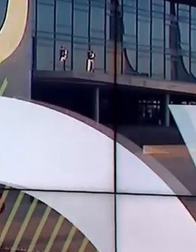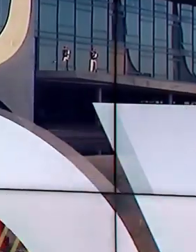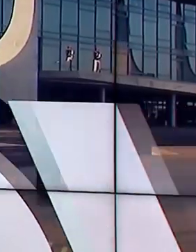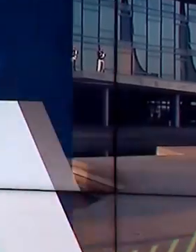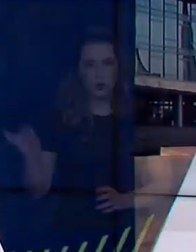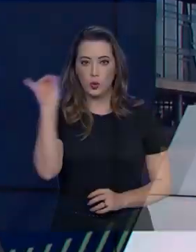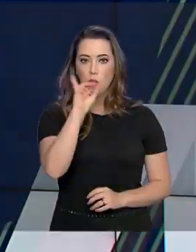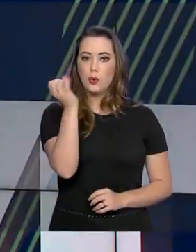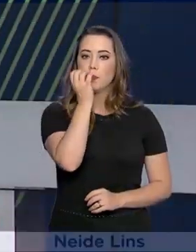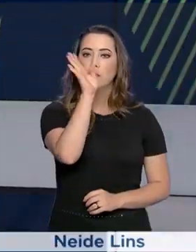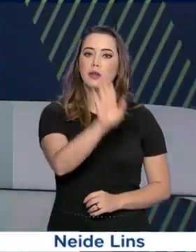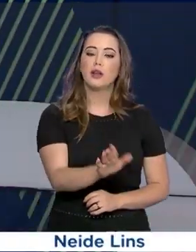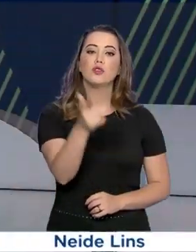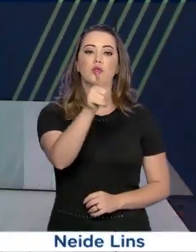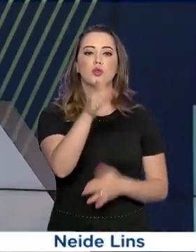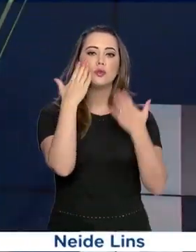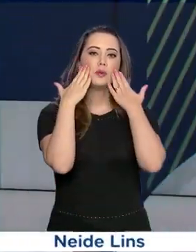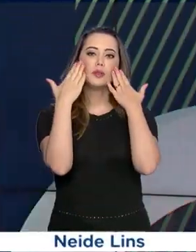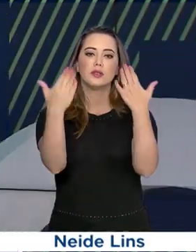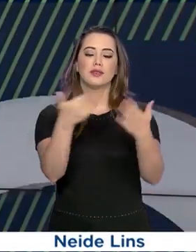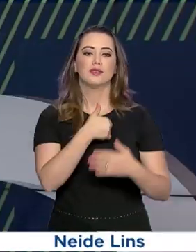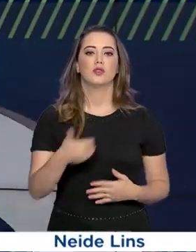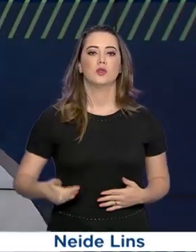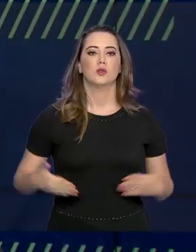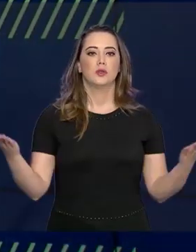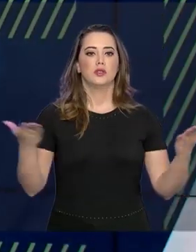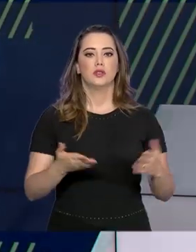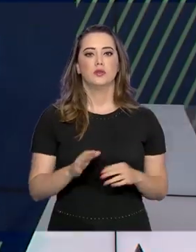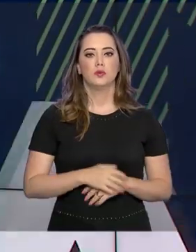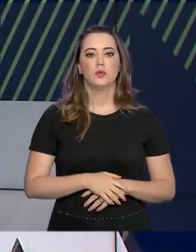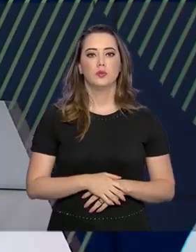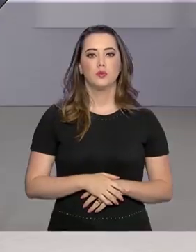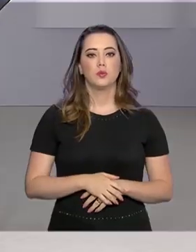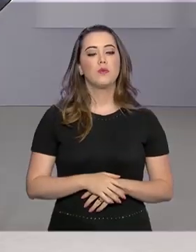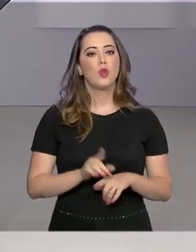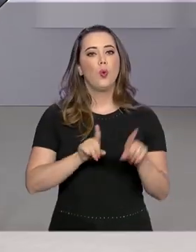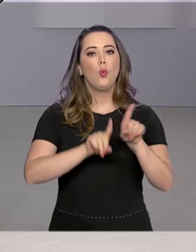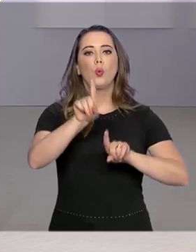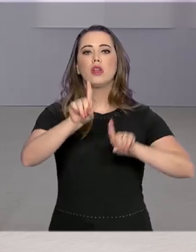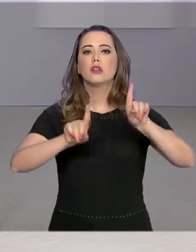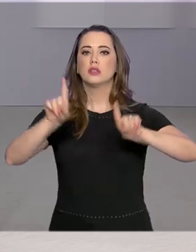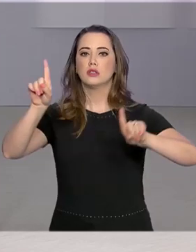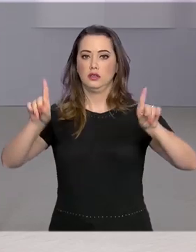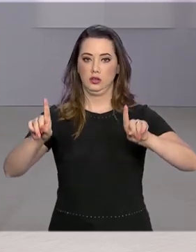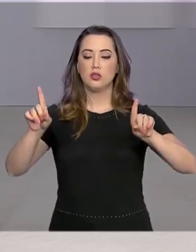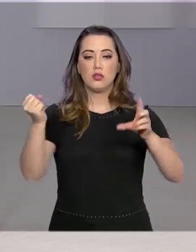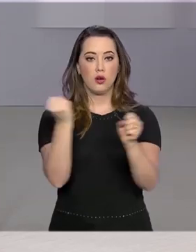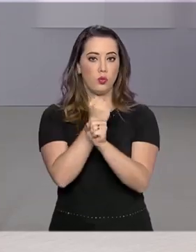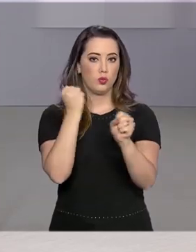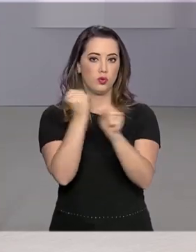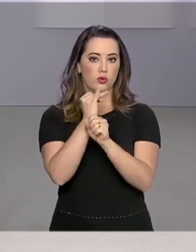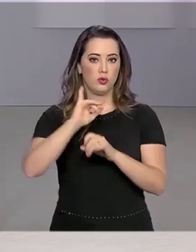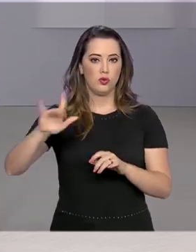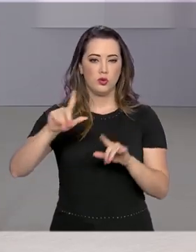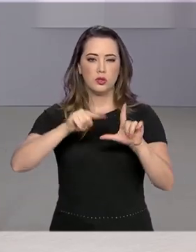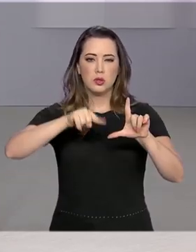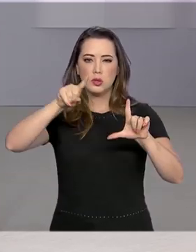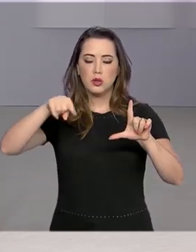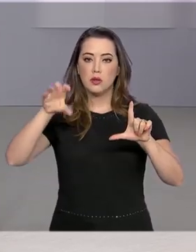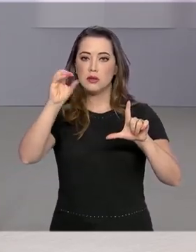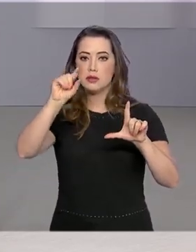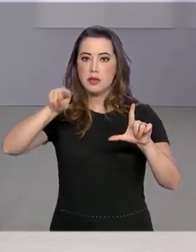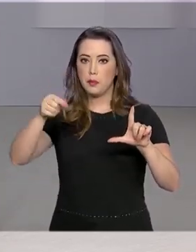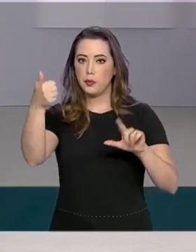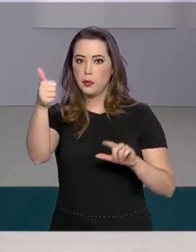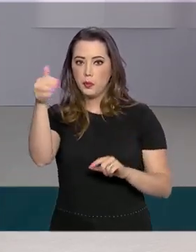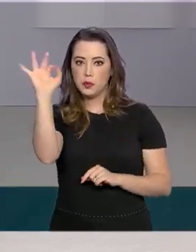Olá, boa tarde. Já está no ar mais um Governo Agora. O Índice Nacional de Construção Civil teve variação de 0